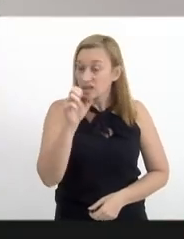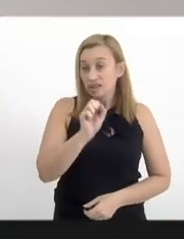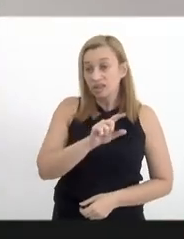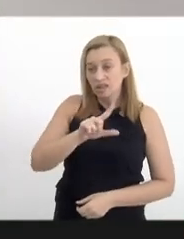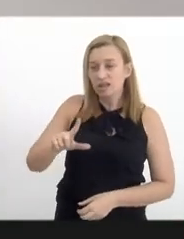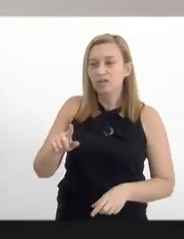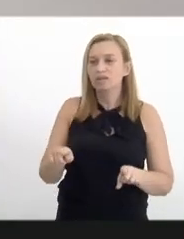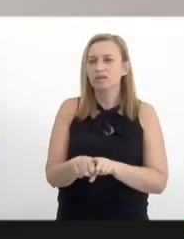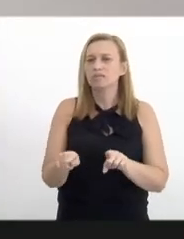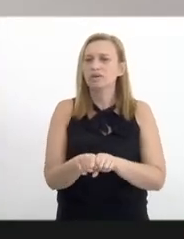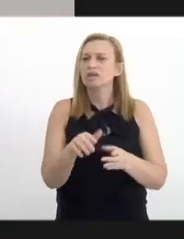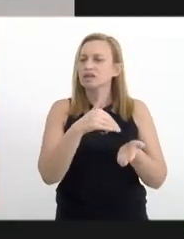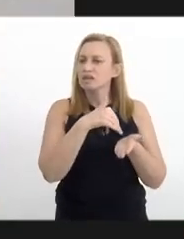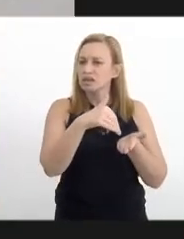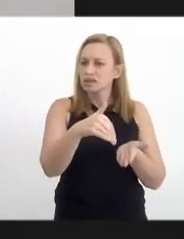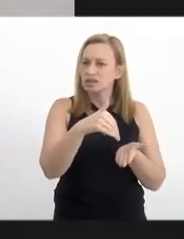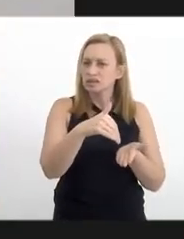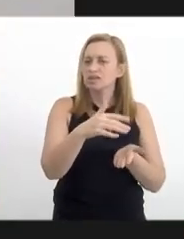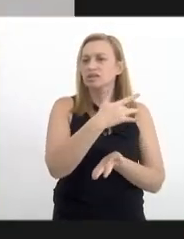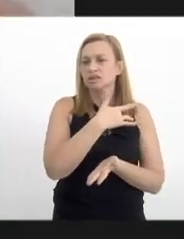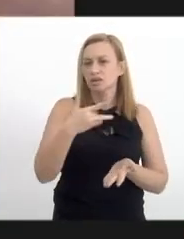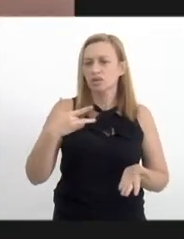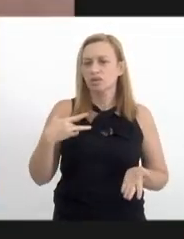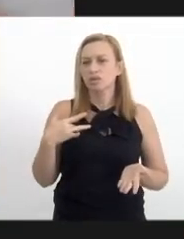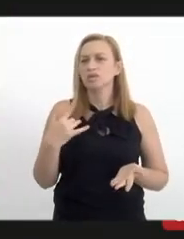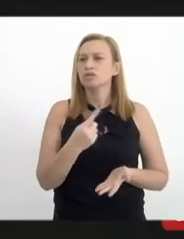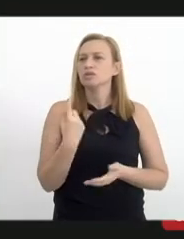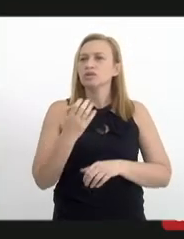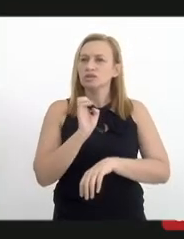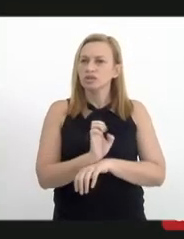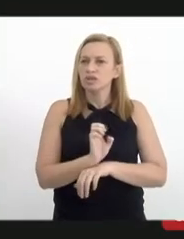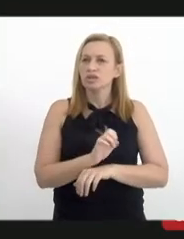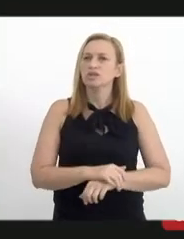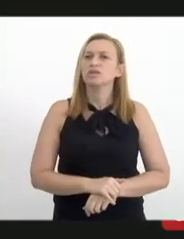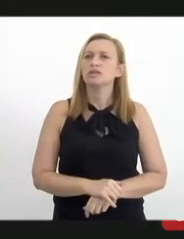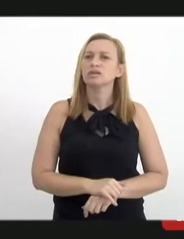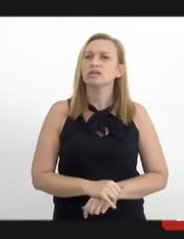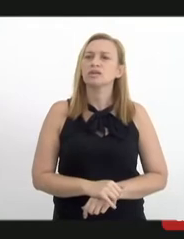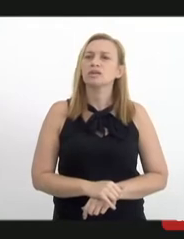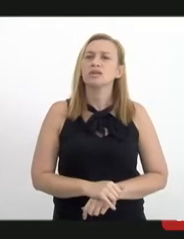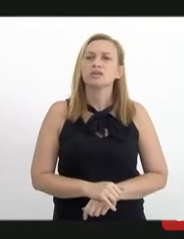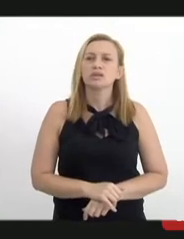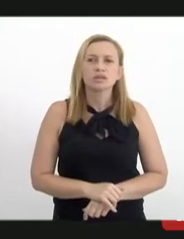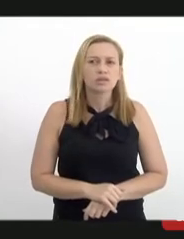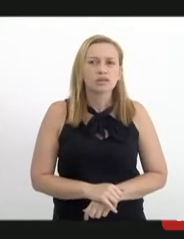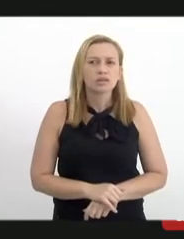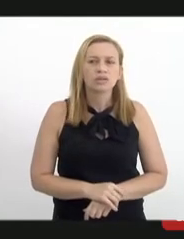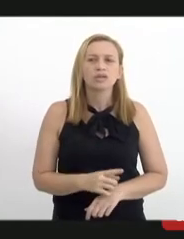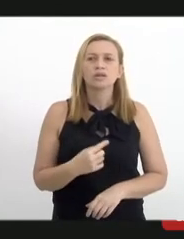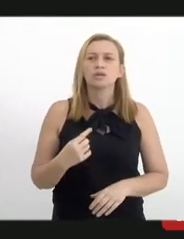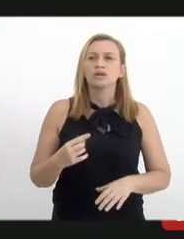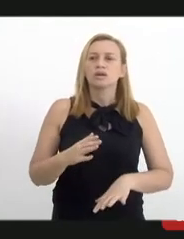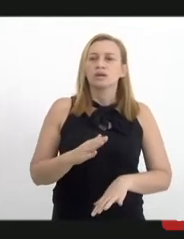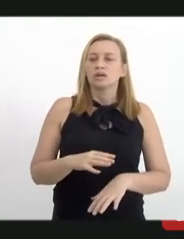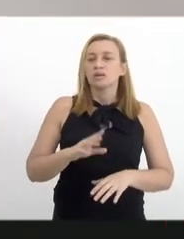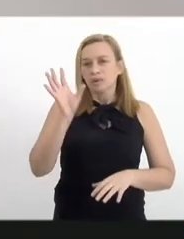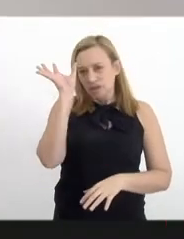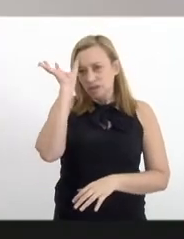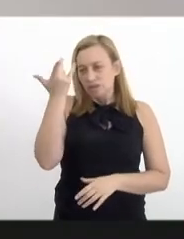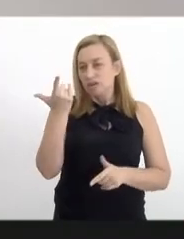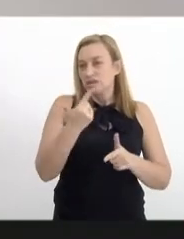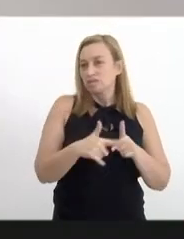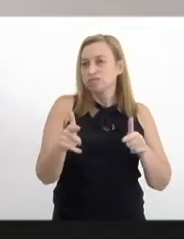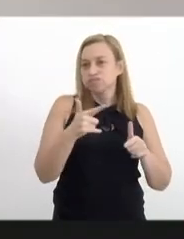Secretaria também de saúde do nosso Estado. Hoje, unidos, somos mais fortes para resolver essa causa